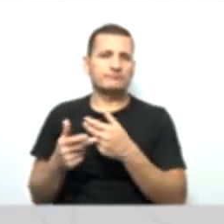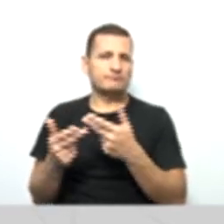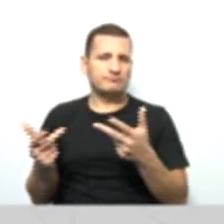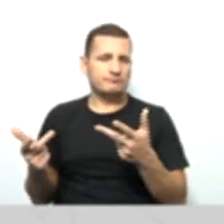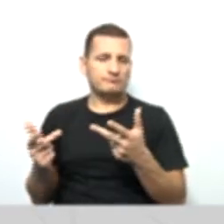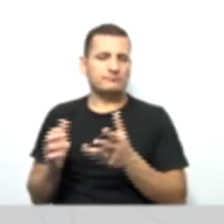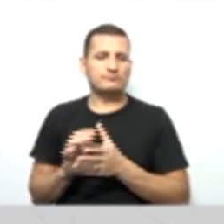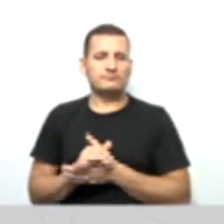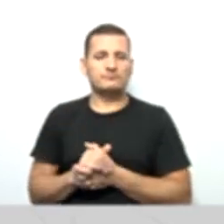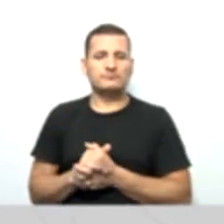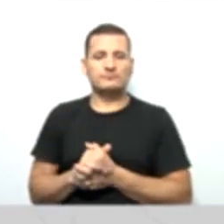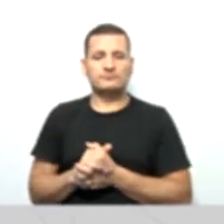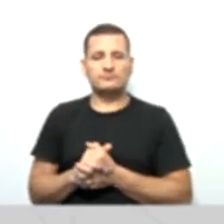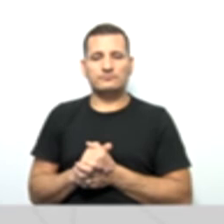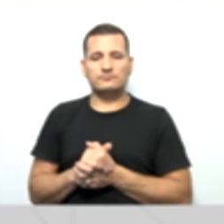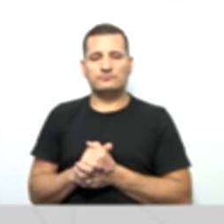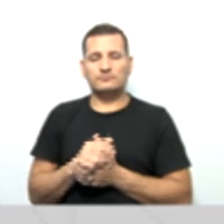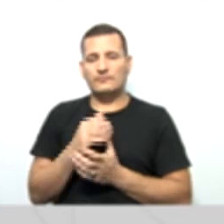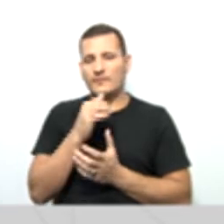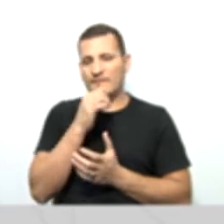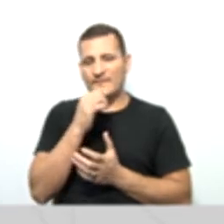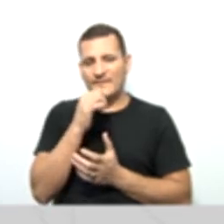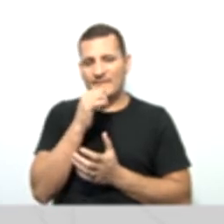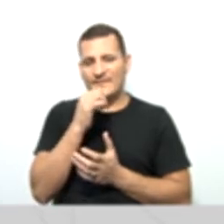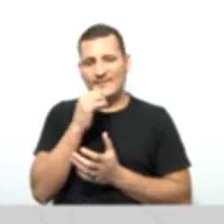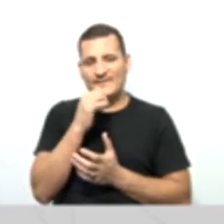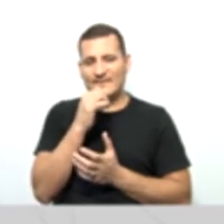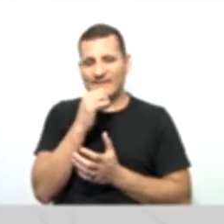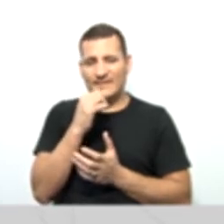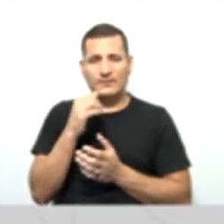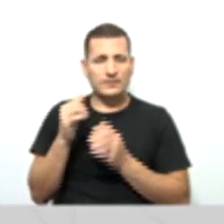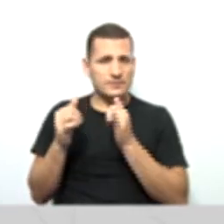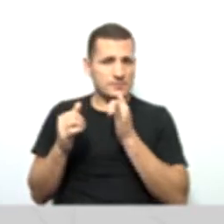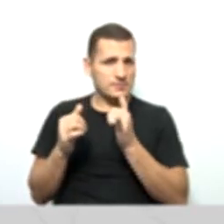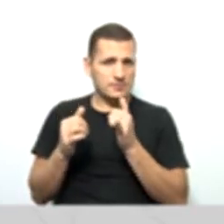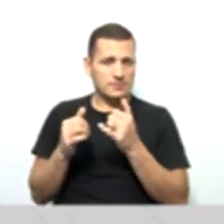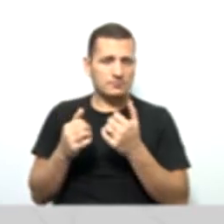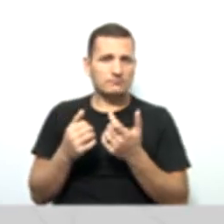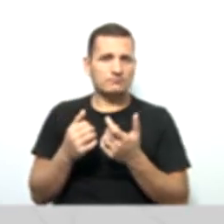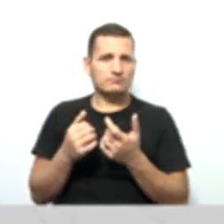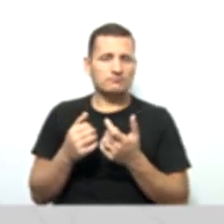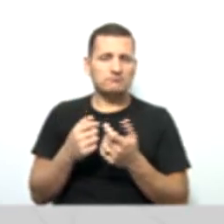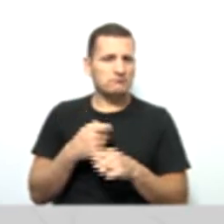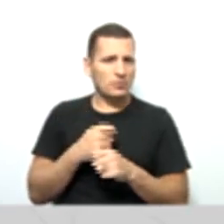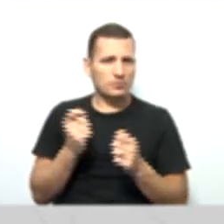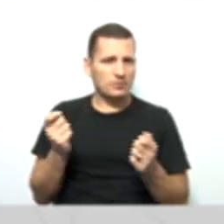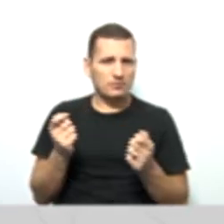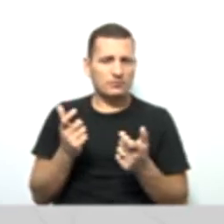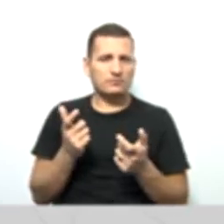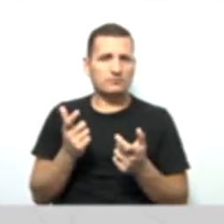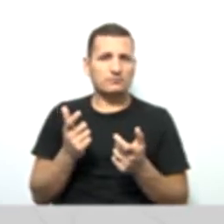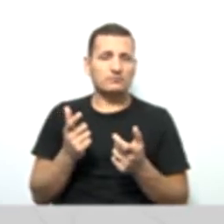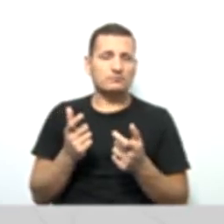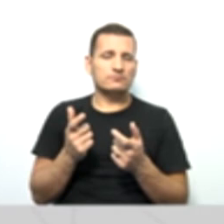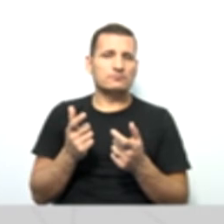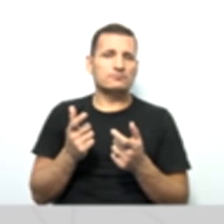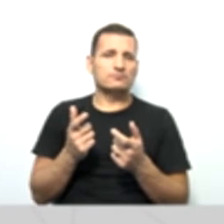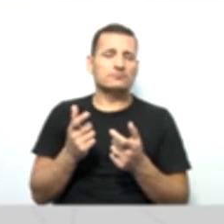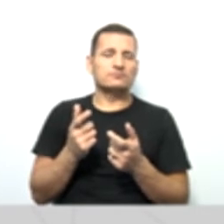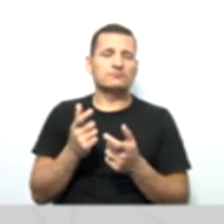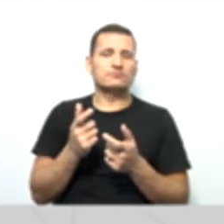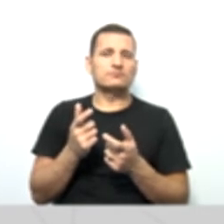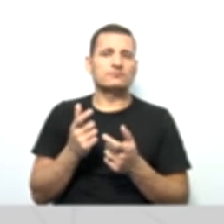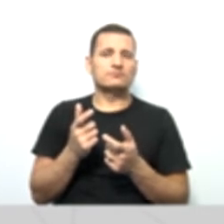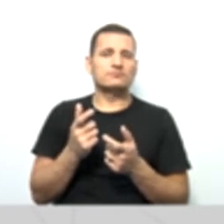provenientes do fundo, né? E se for insuficiente, ele deve ser dividido aí o